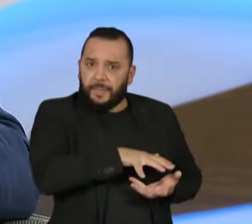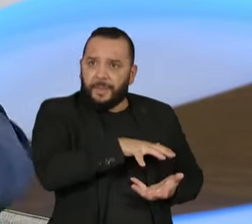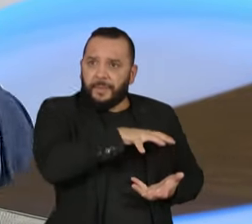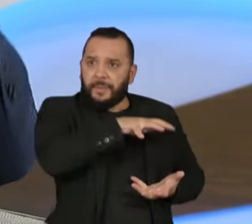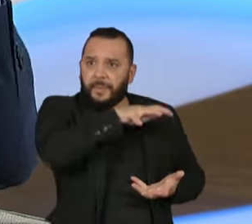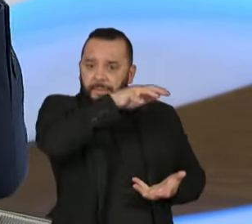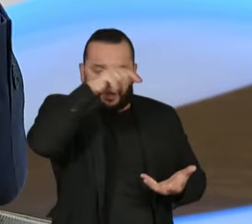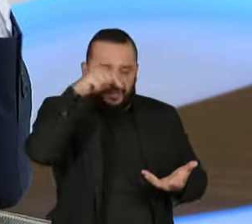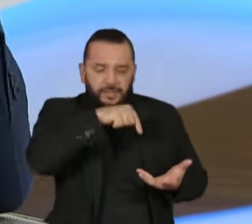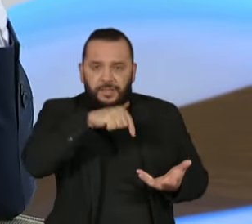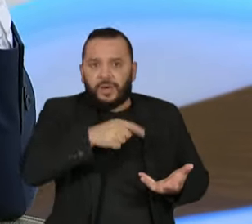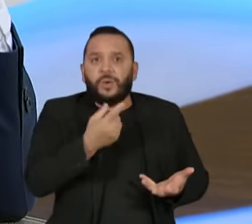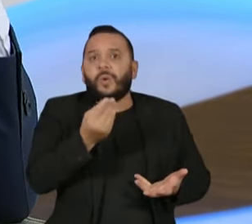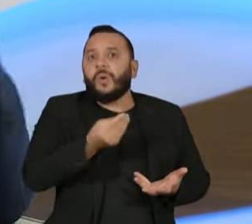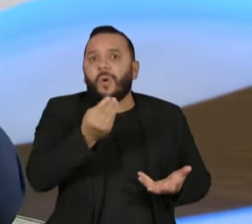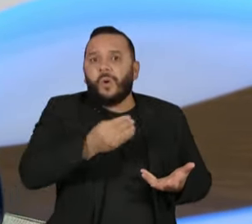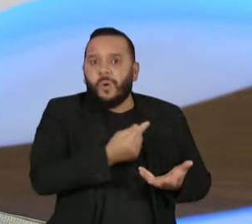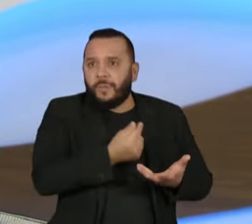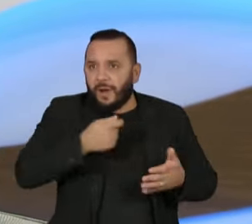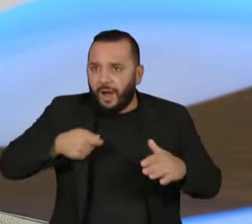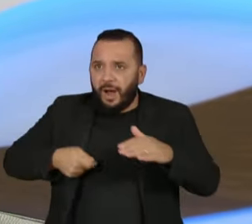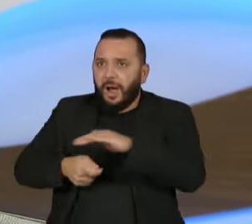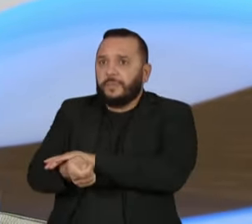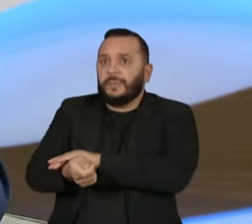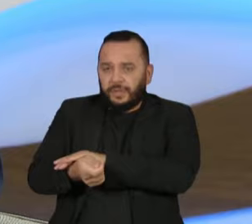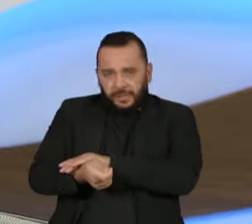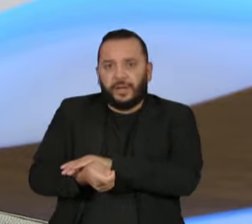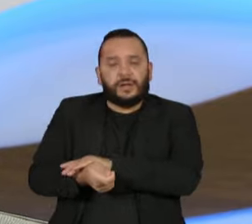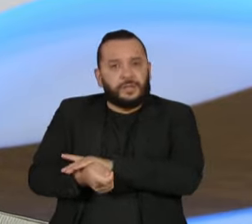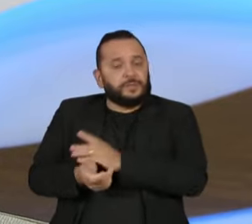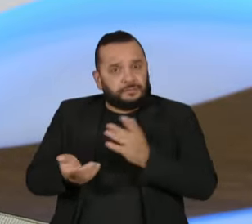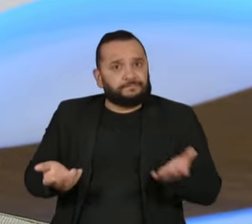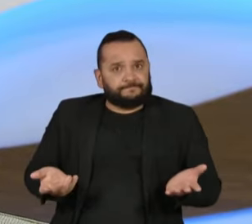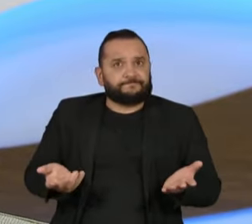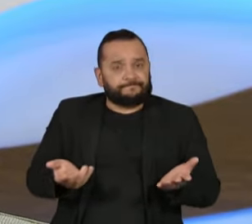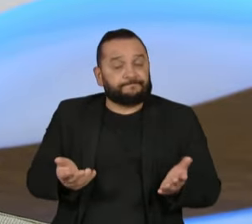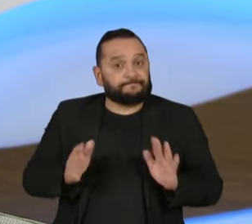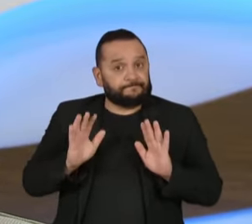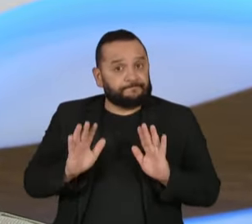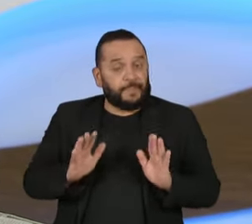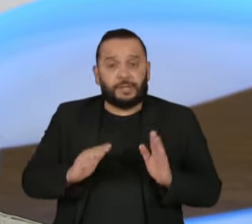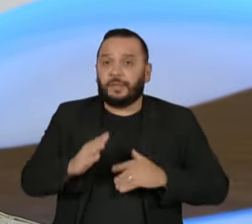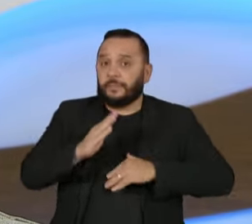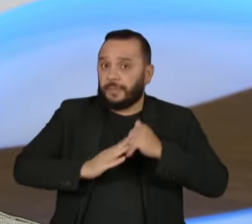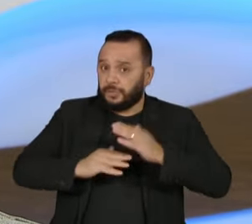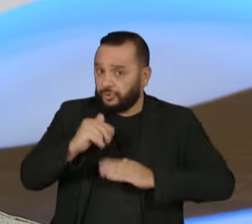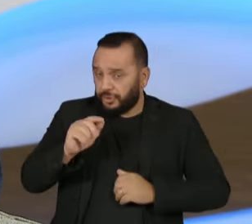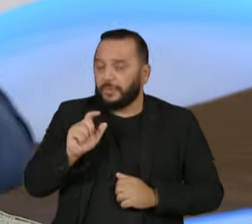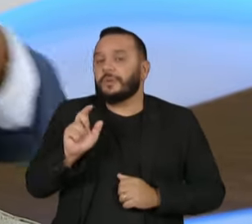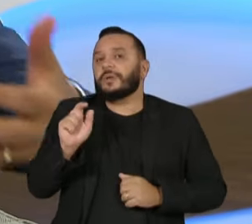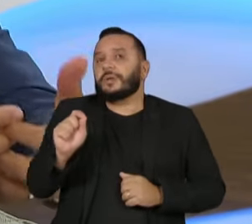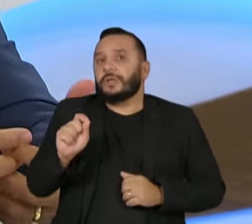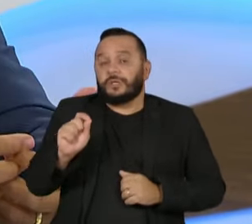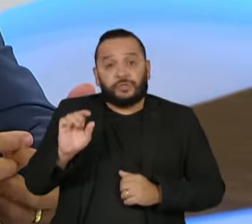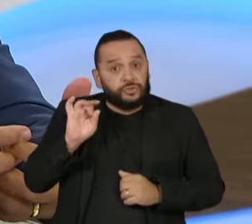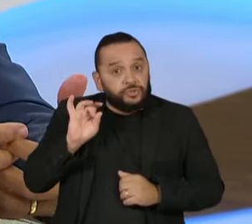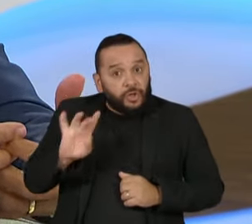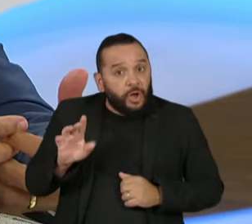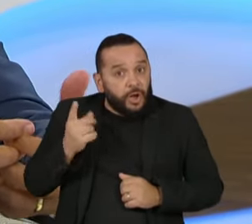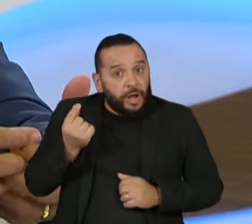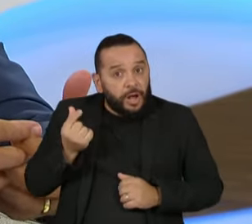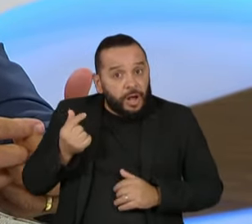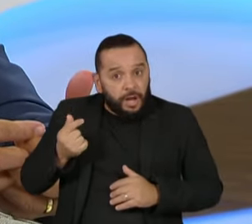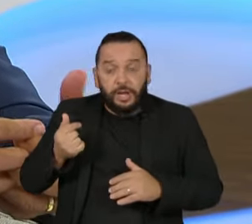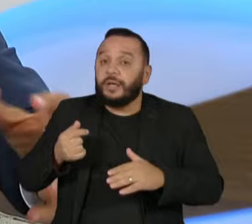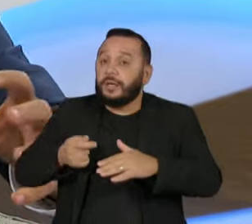essas novas receitas, além daquela que foi no ano anterior. Então, na prática, não são só os investimentos